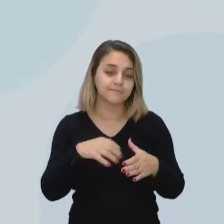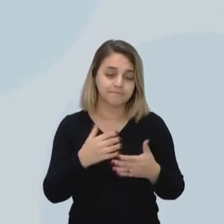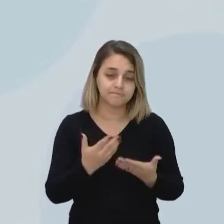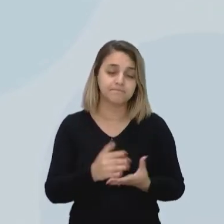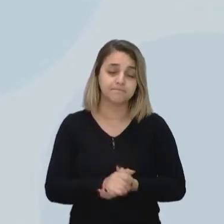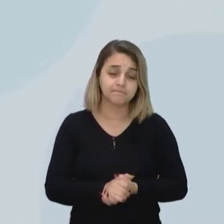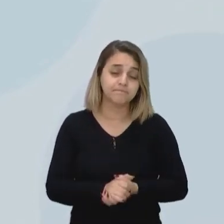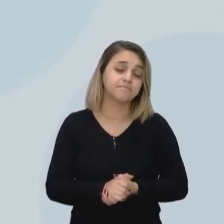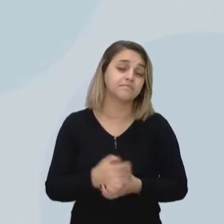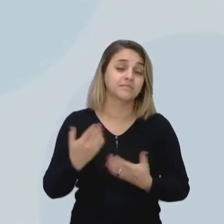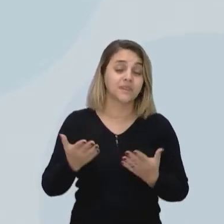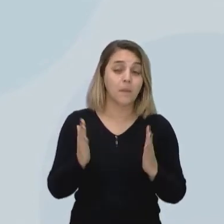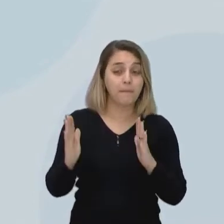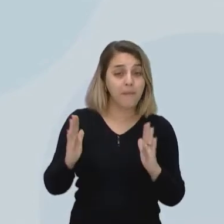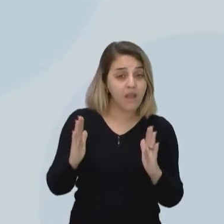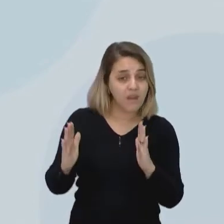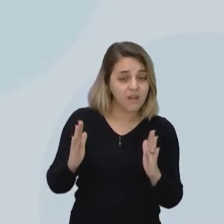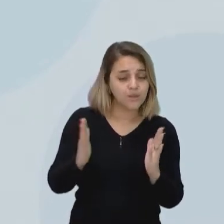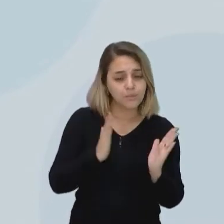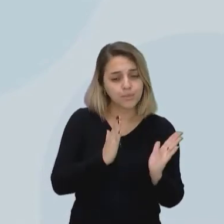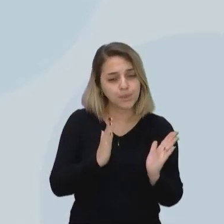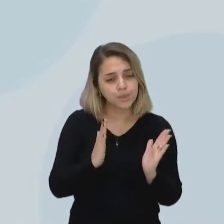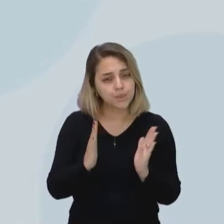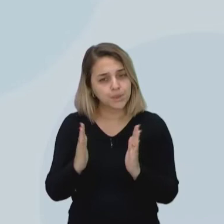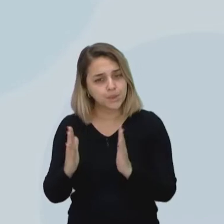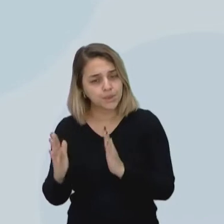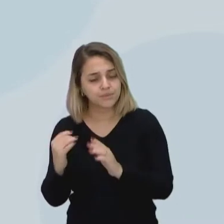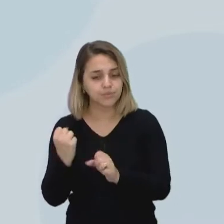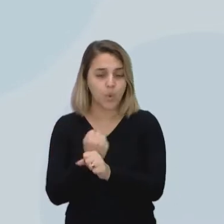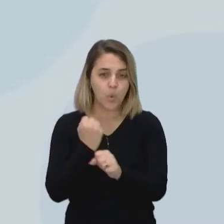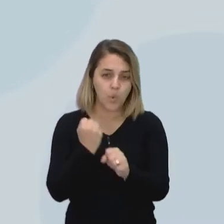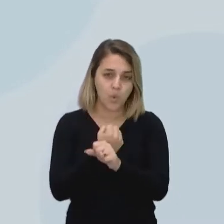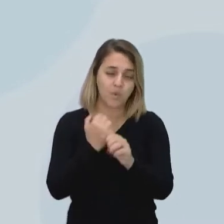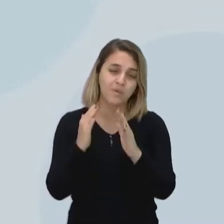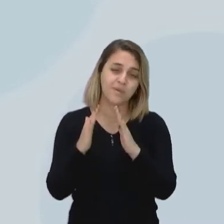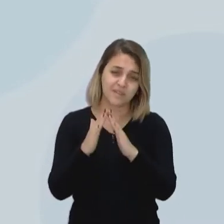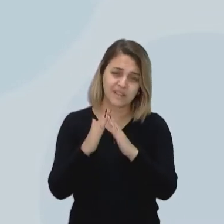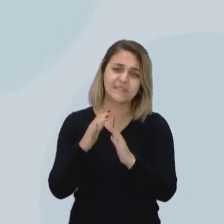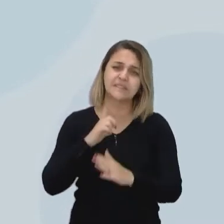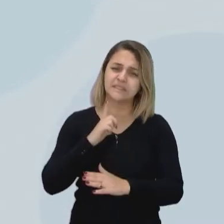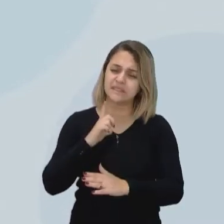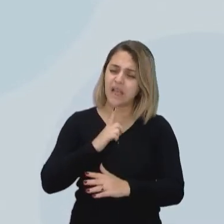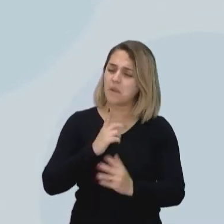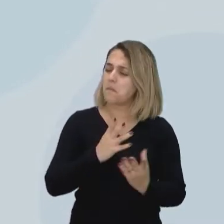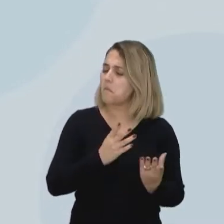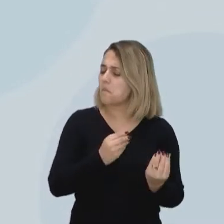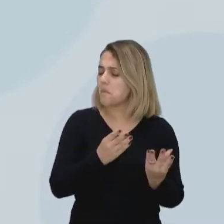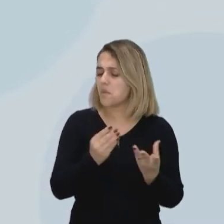a etapa de construção de uma residência, nós temos aí muitos